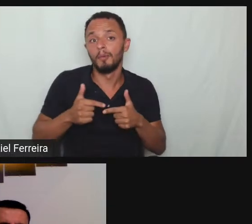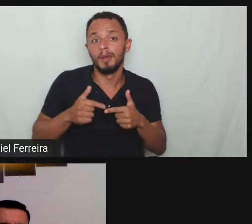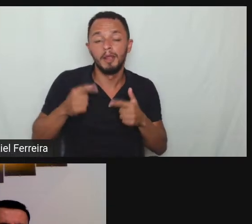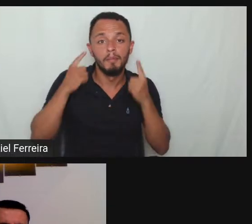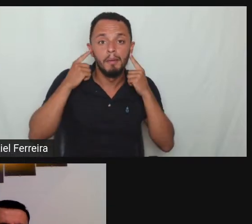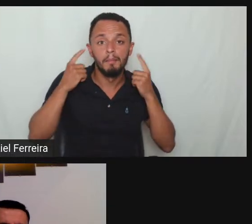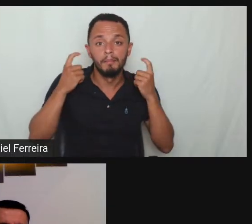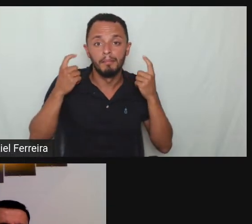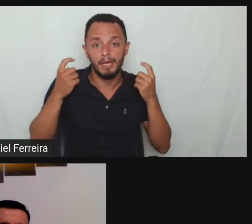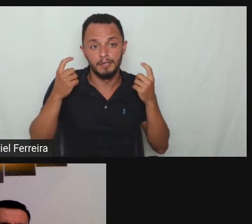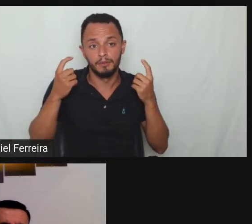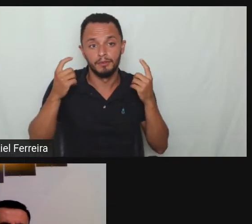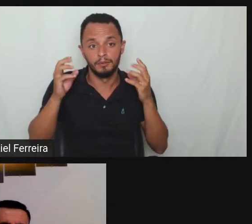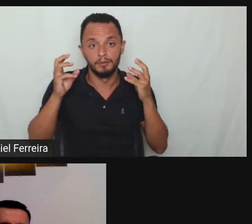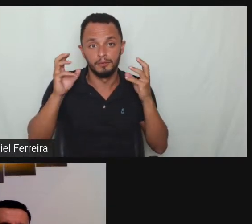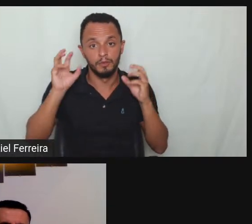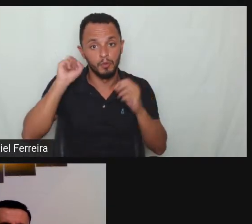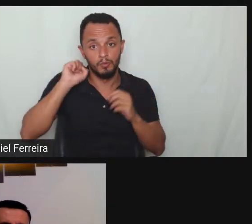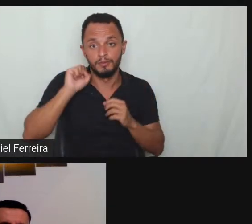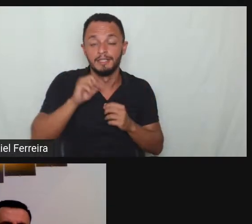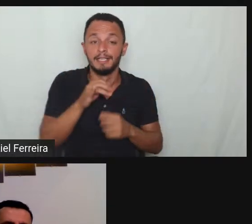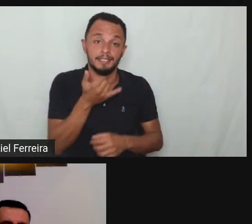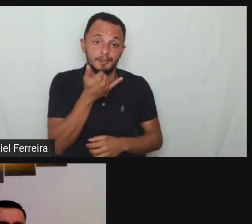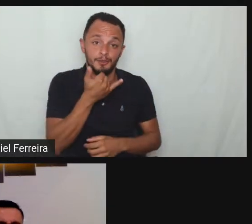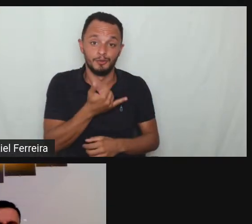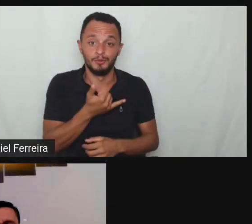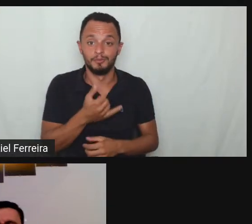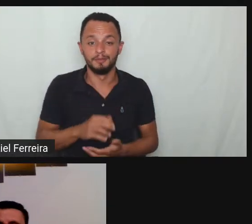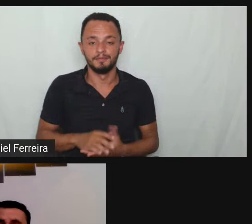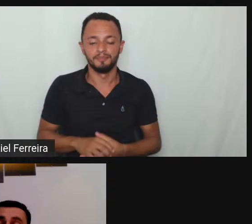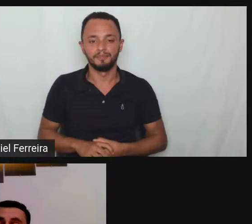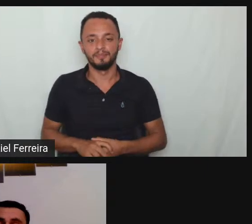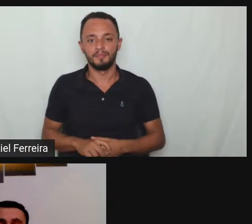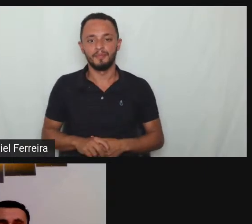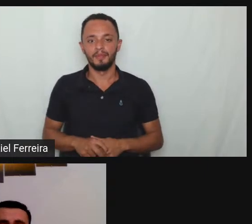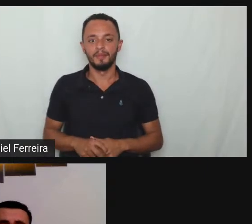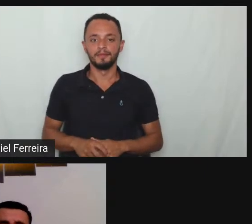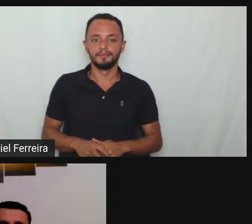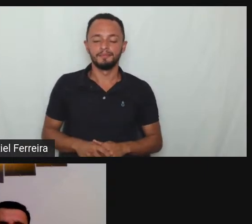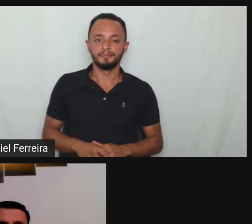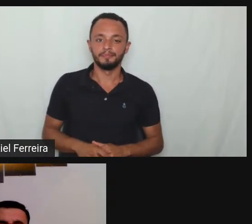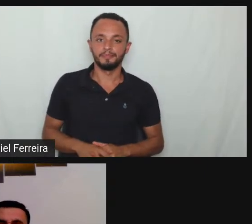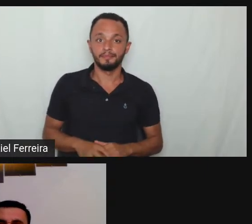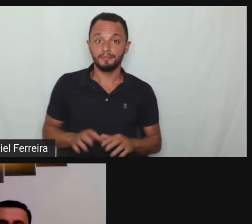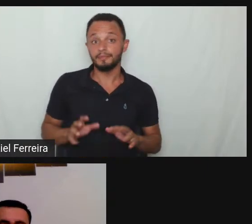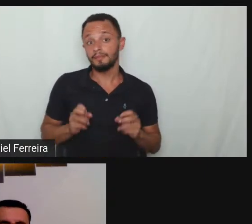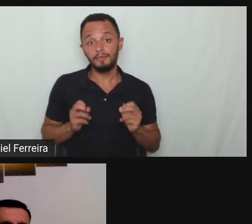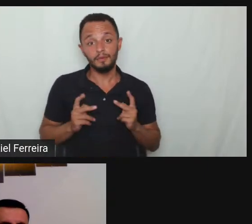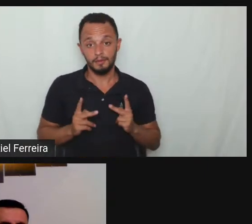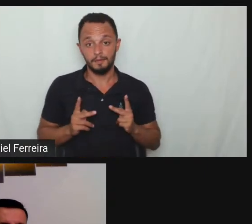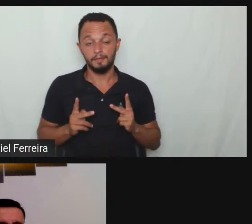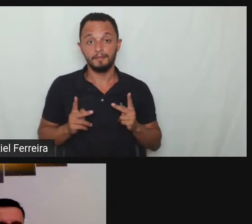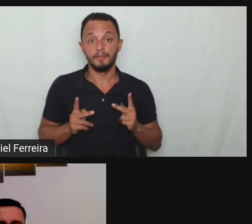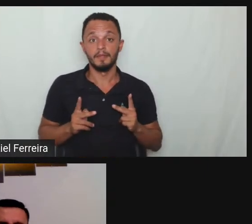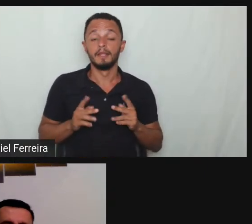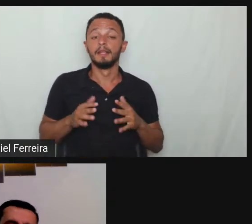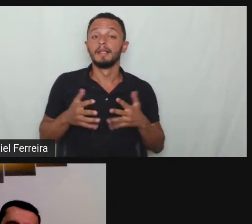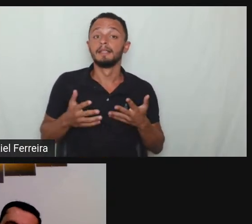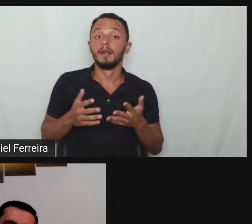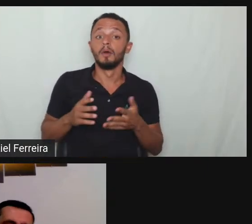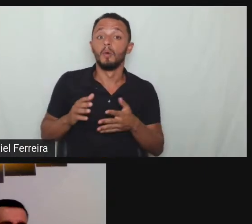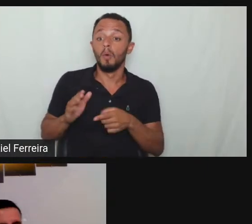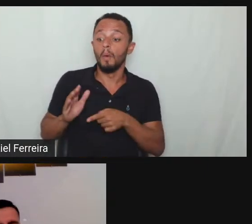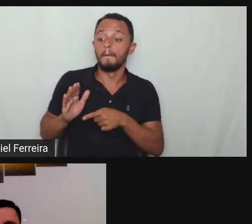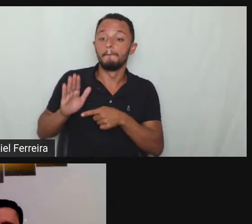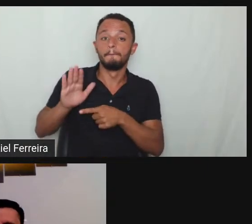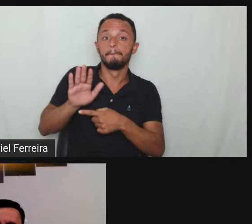ouvindo já corrigi aqui deu uma falha pode mandar ver tá deixa eu voltar então é não há então essa proteção integral tá